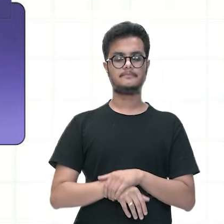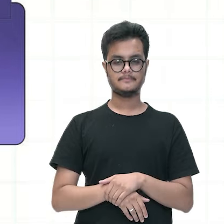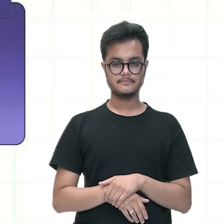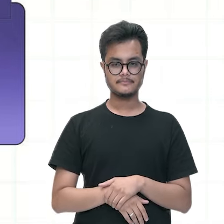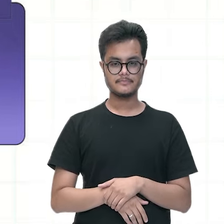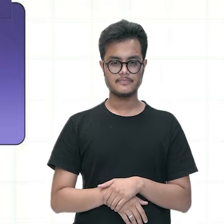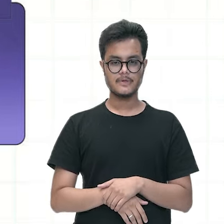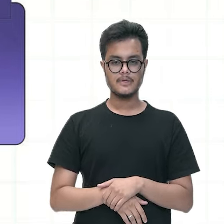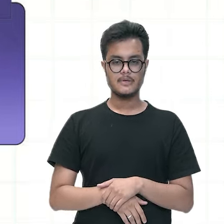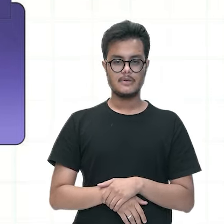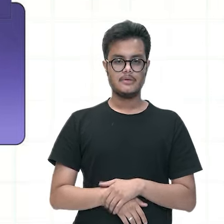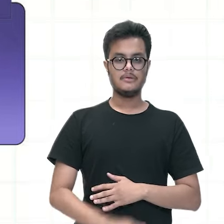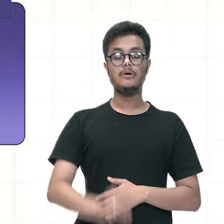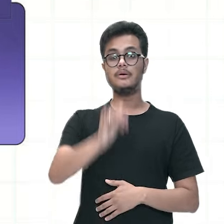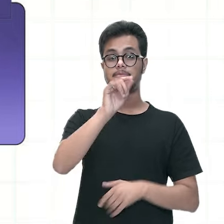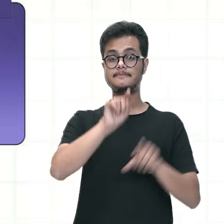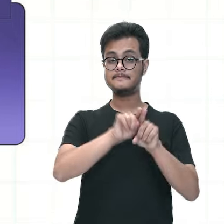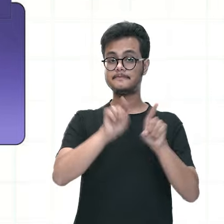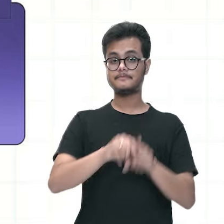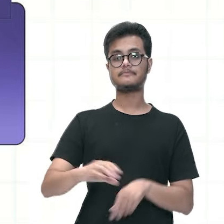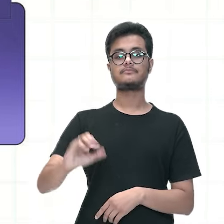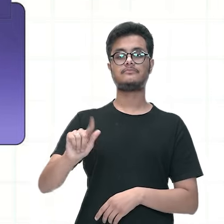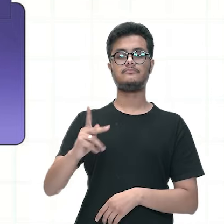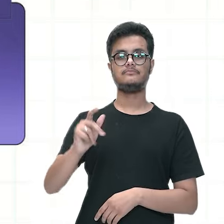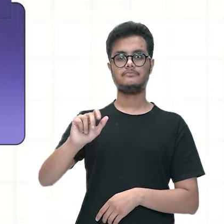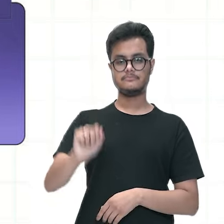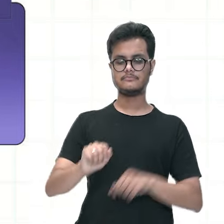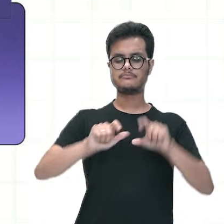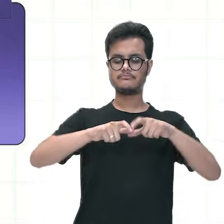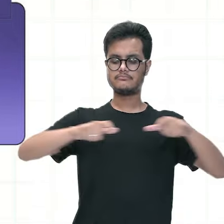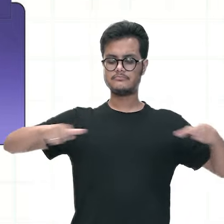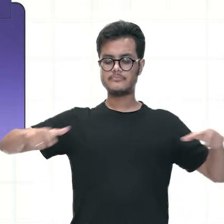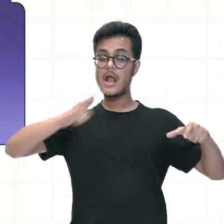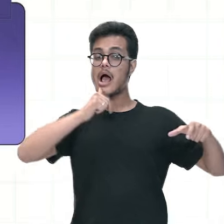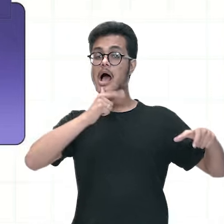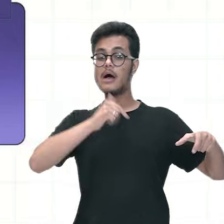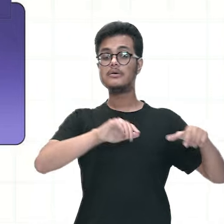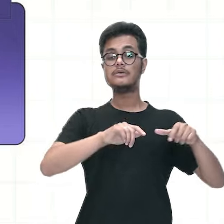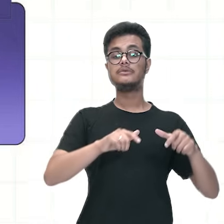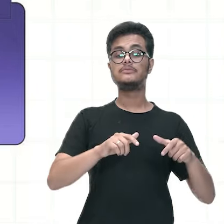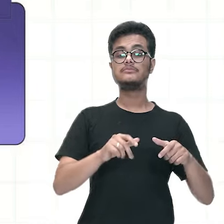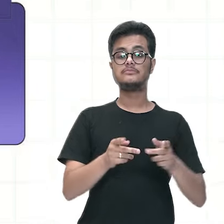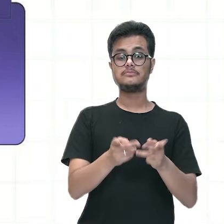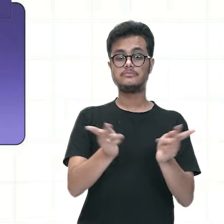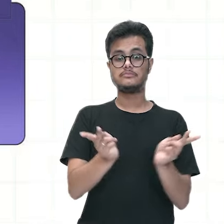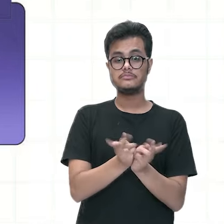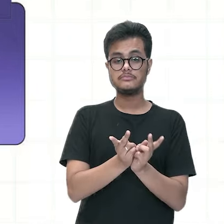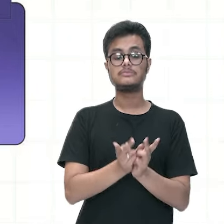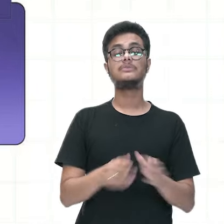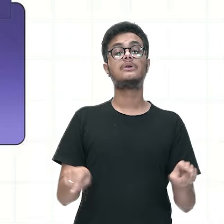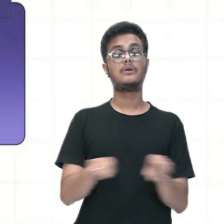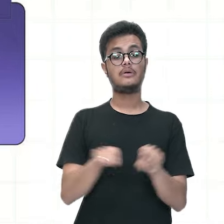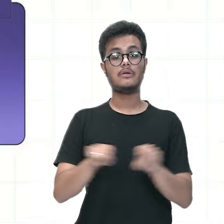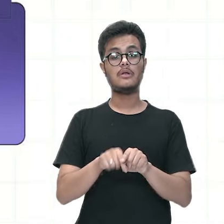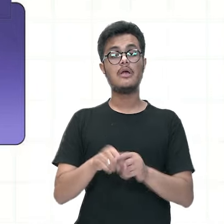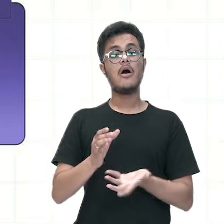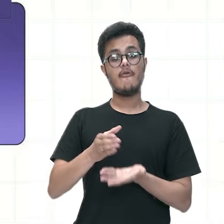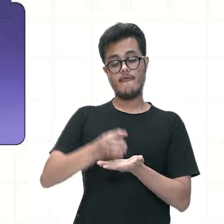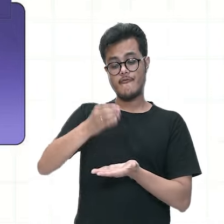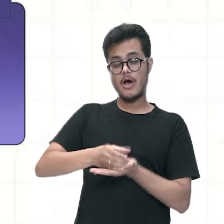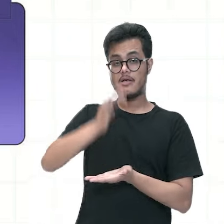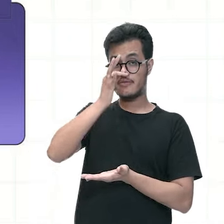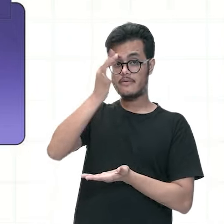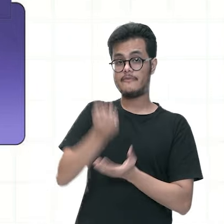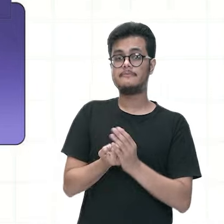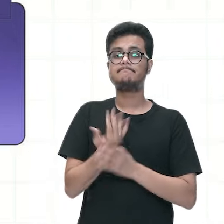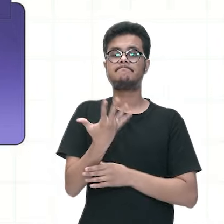dentro dessas garrafas a gente tem também olha elimine o prato ou use o prato justo ao vaso ou